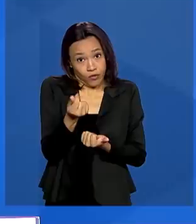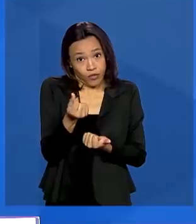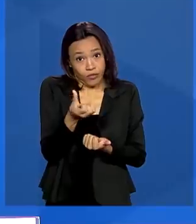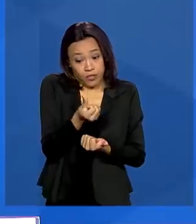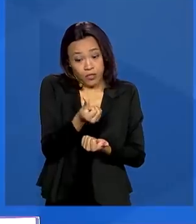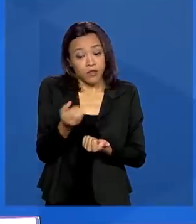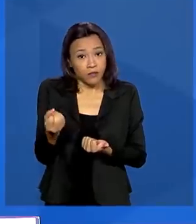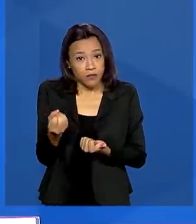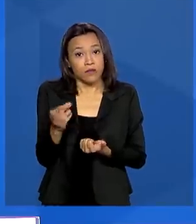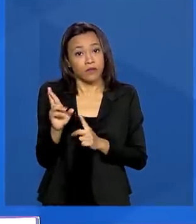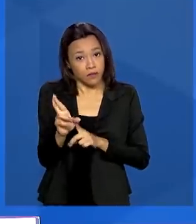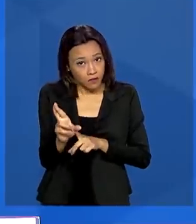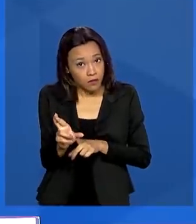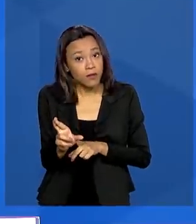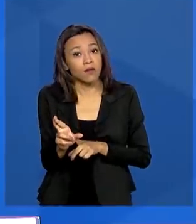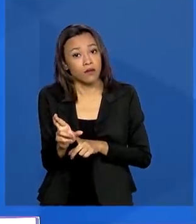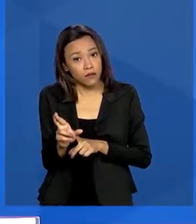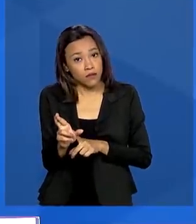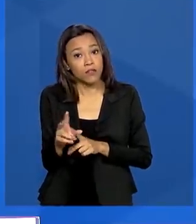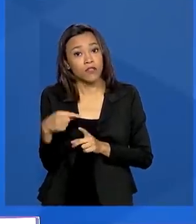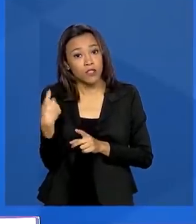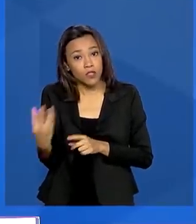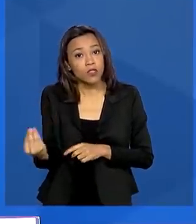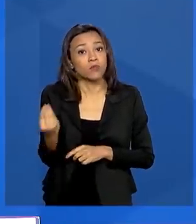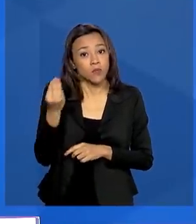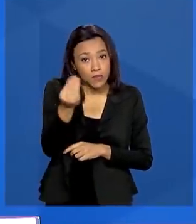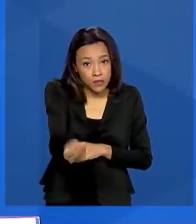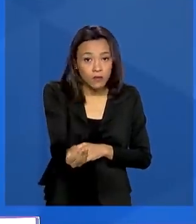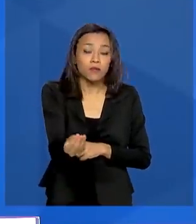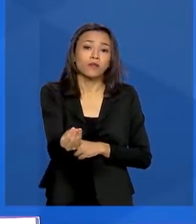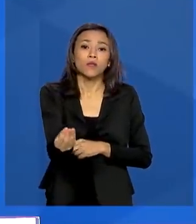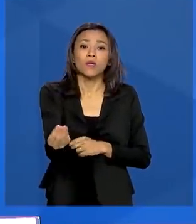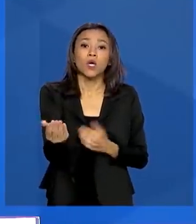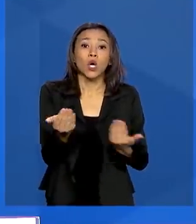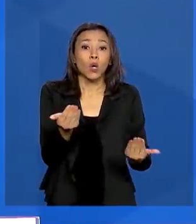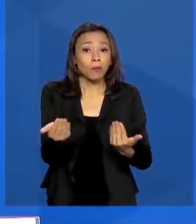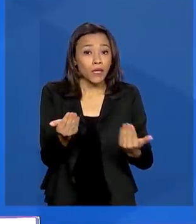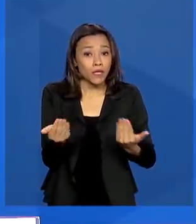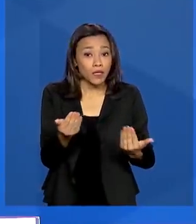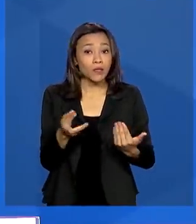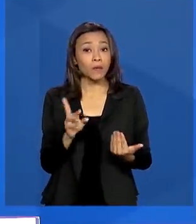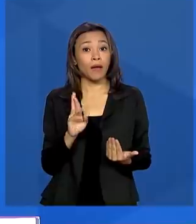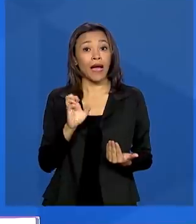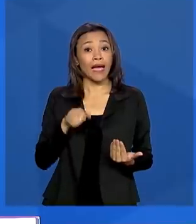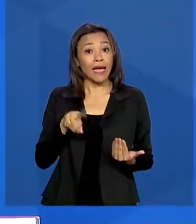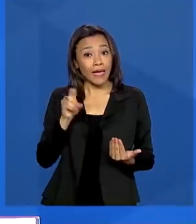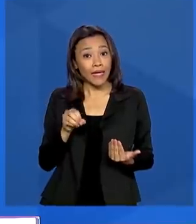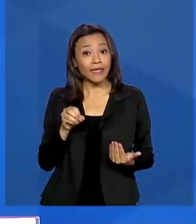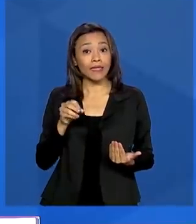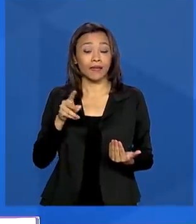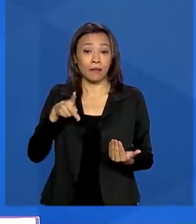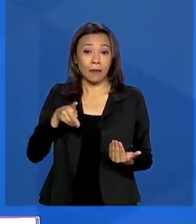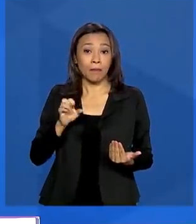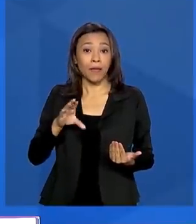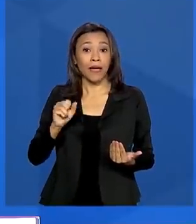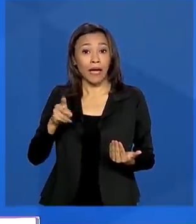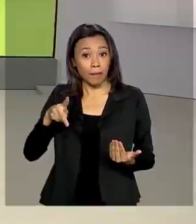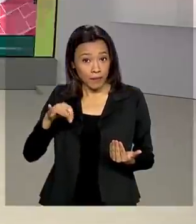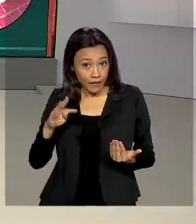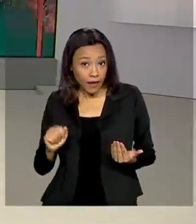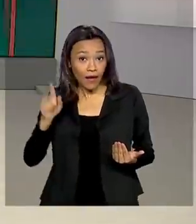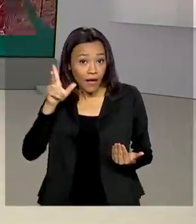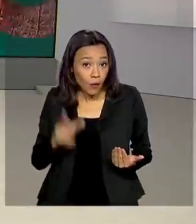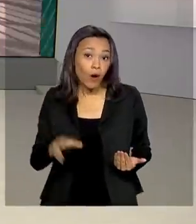reais que nós estamos dando, comparado à nossa renda per capita, é igual à ajuda que os americanos estão dando.